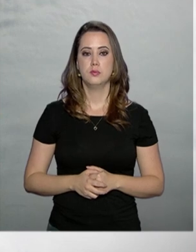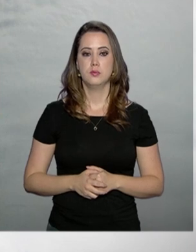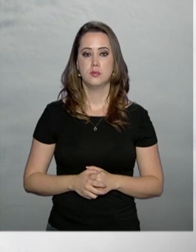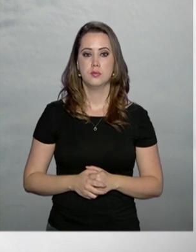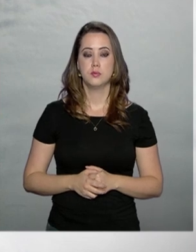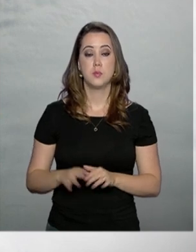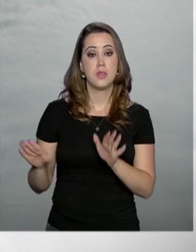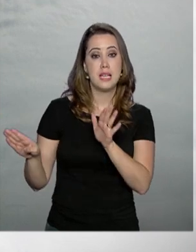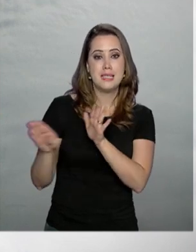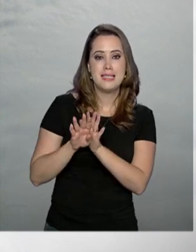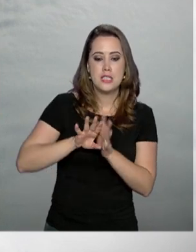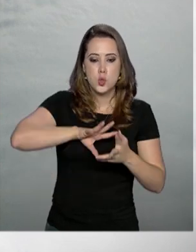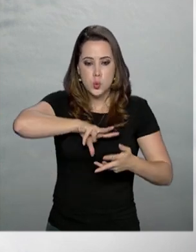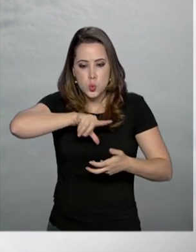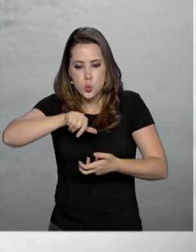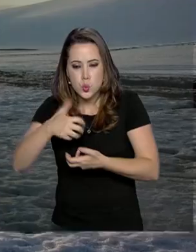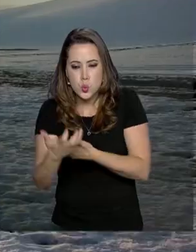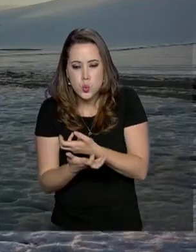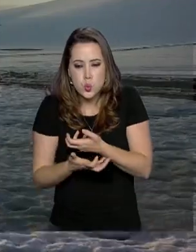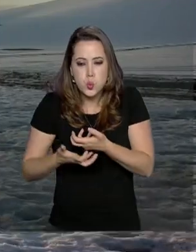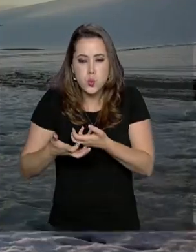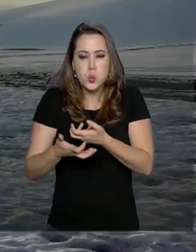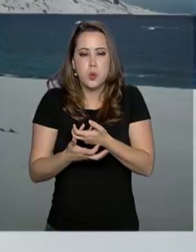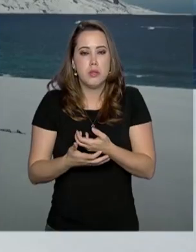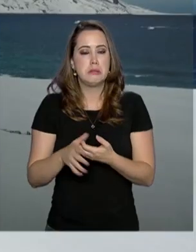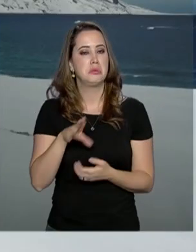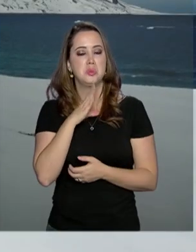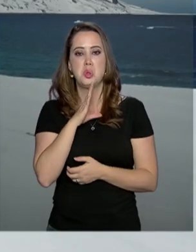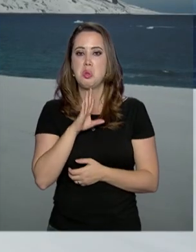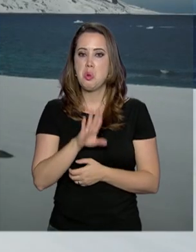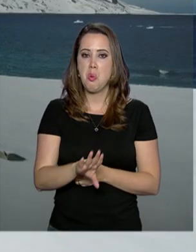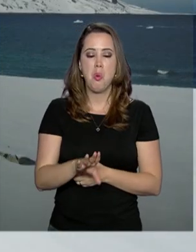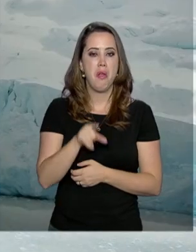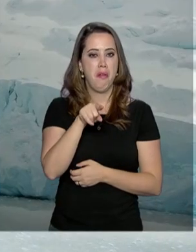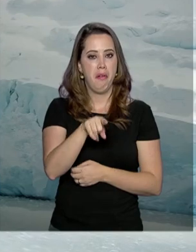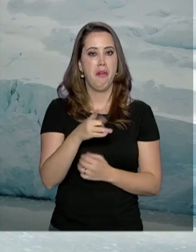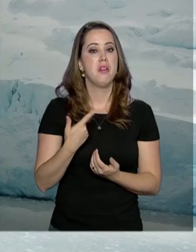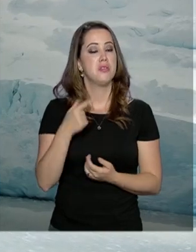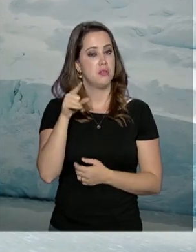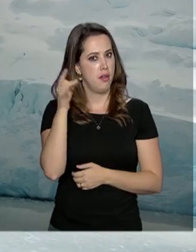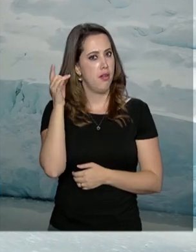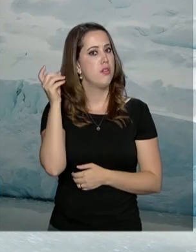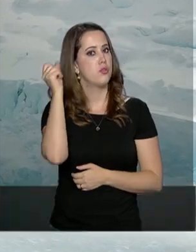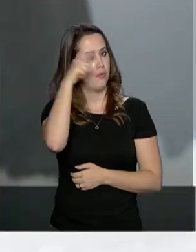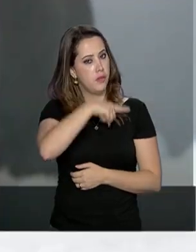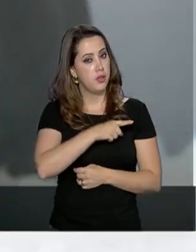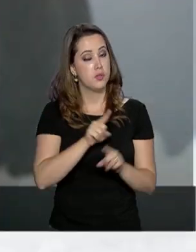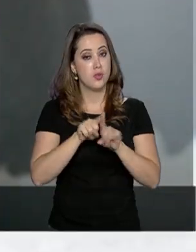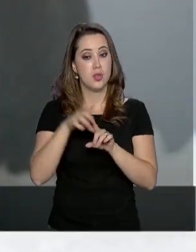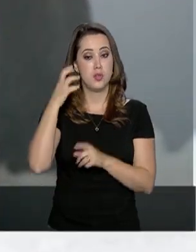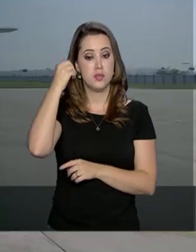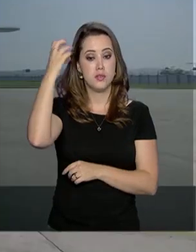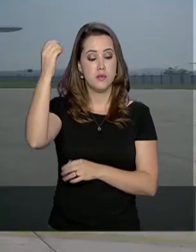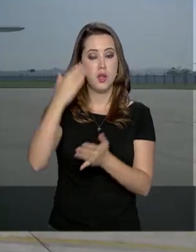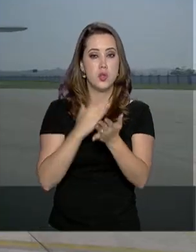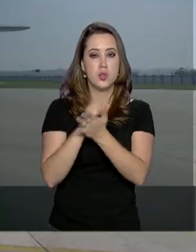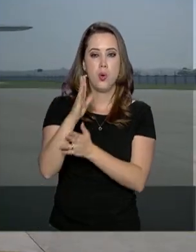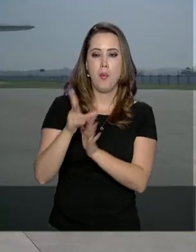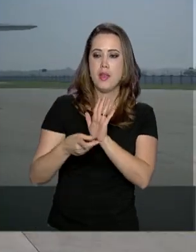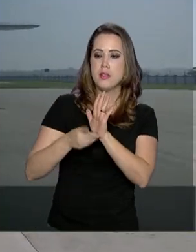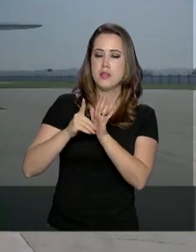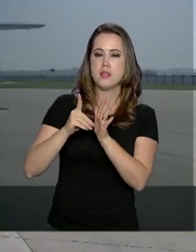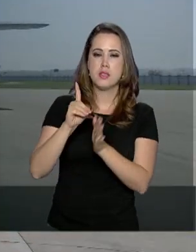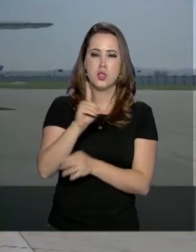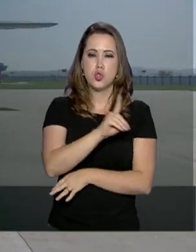Chegar ao continente menos explorado pelo ser humano não é uma tarefa fácil. Nossa viagem para a Antártica começa dias